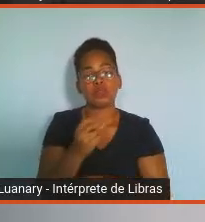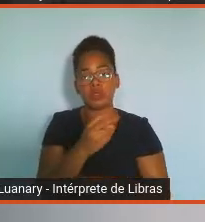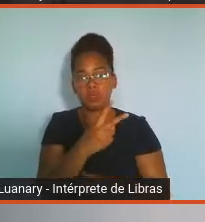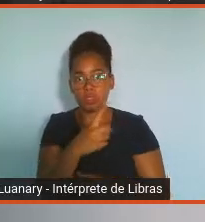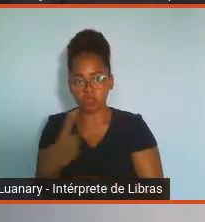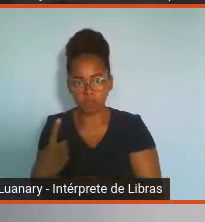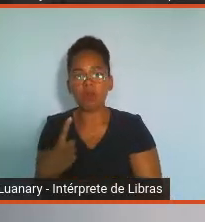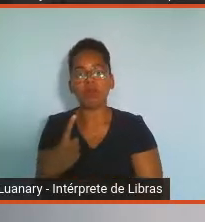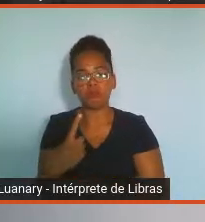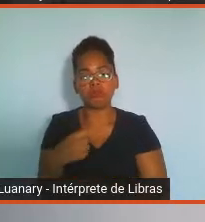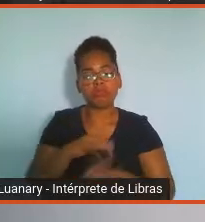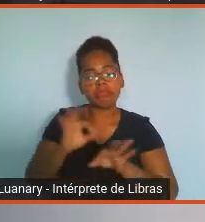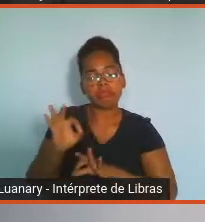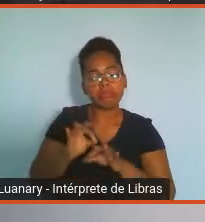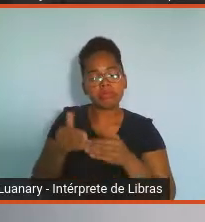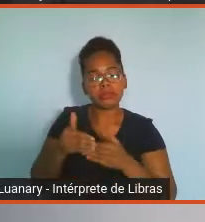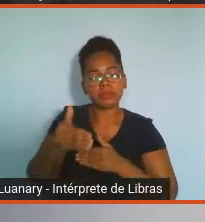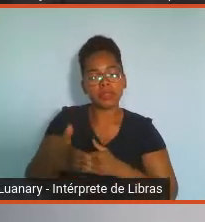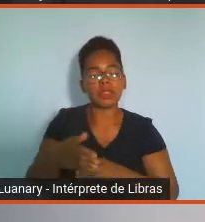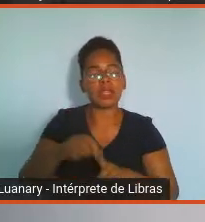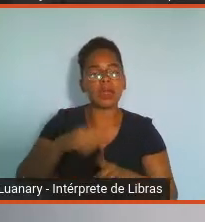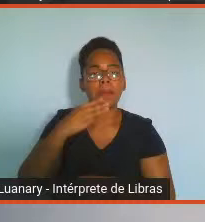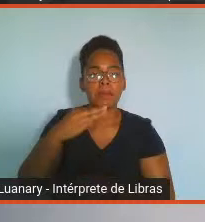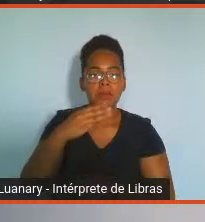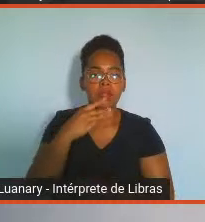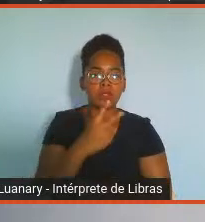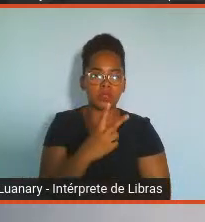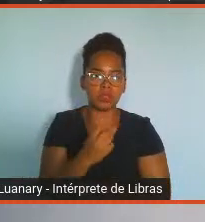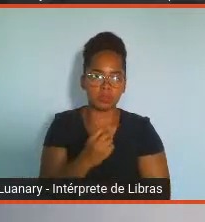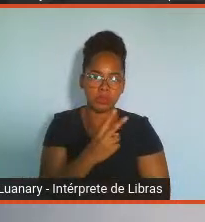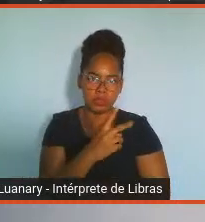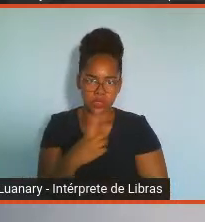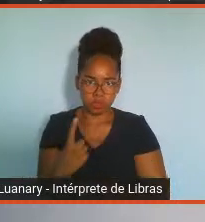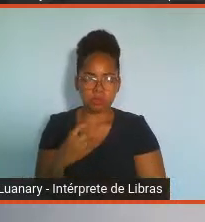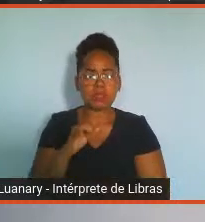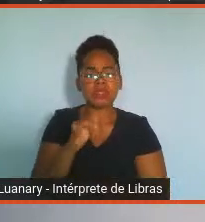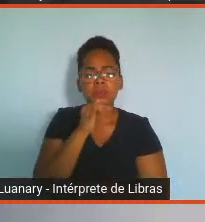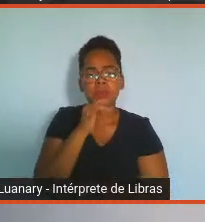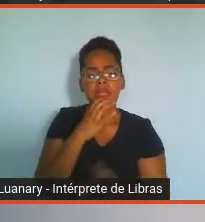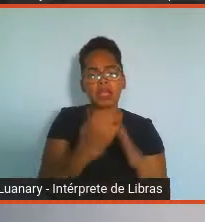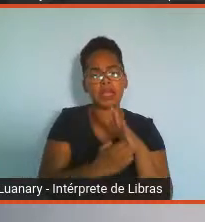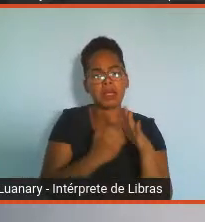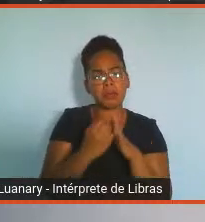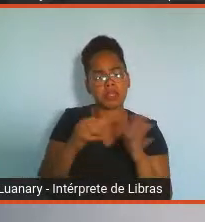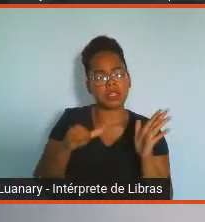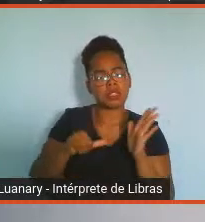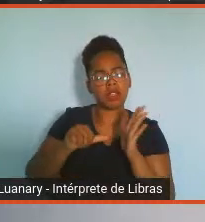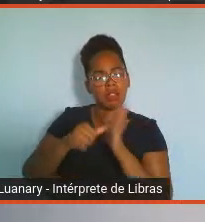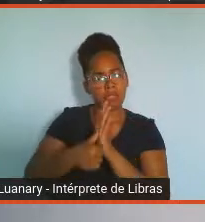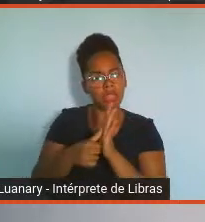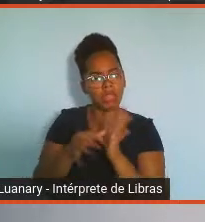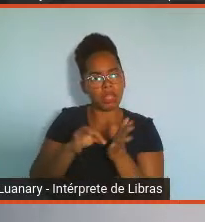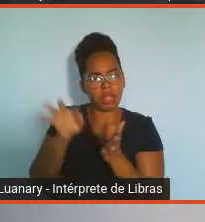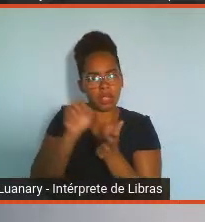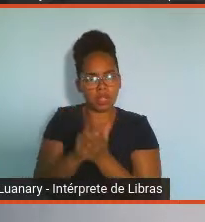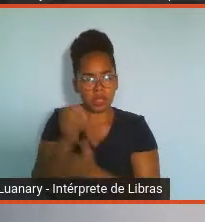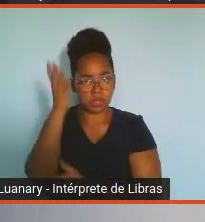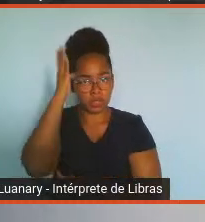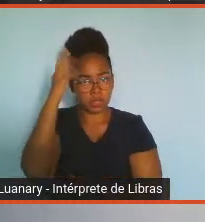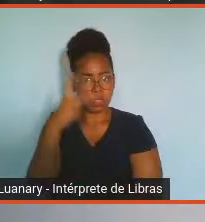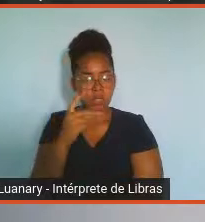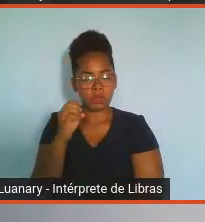empresas que têm cadastro conosco no SESC Pompeia e já queiram iniciar a renovação das credenciais de seus colaboradores,